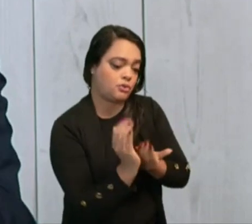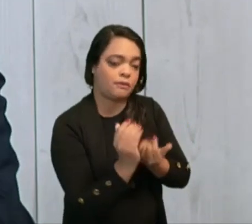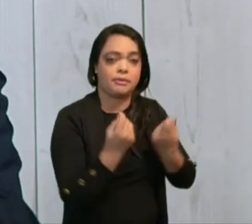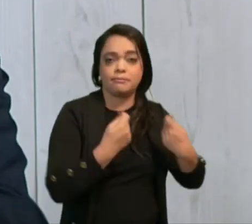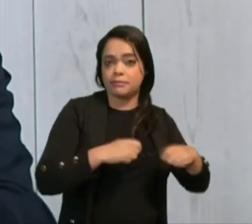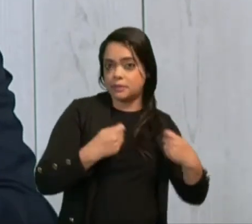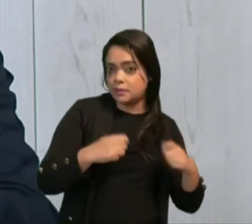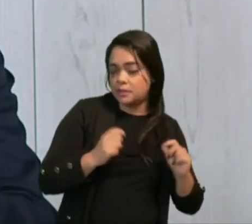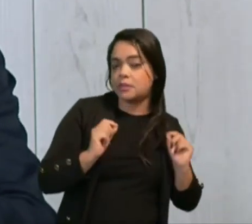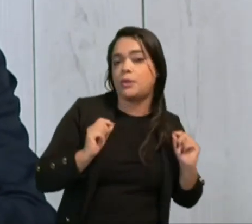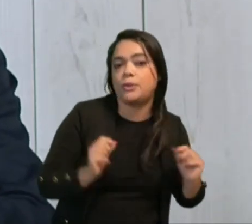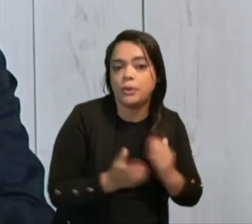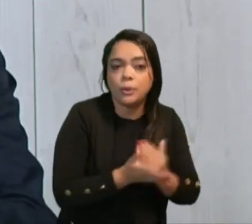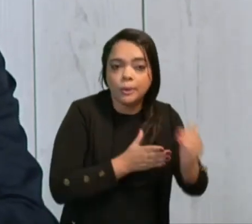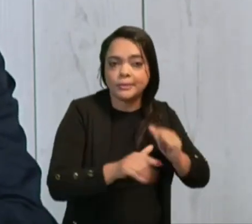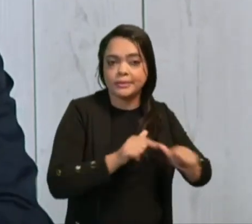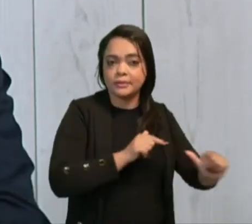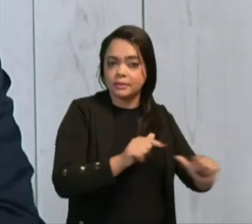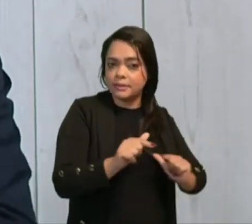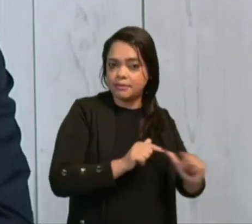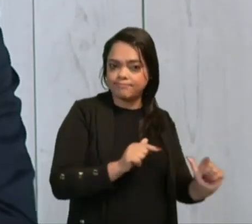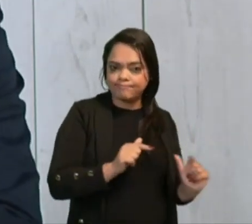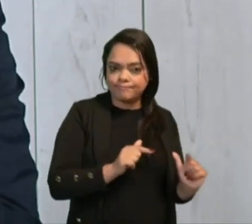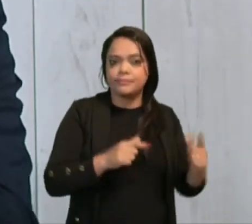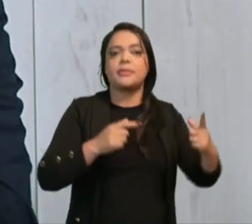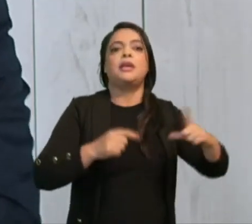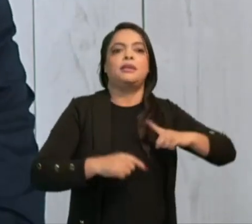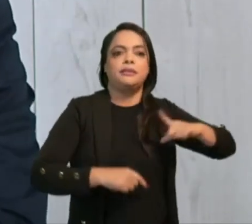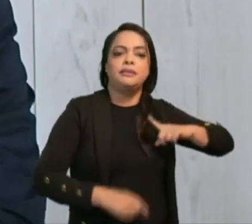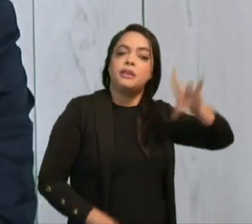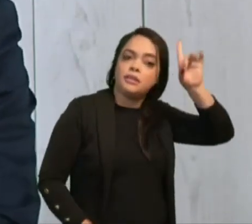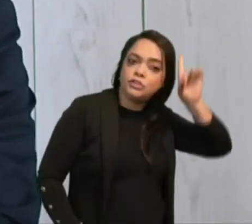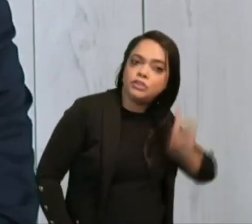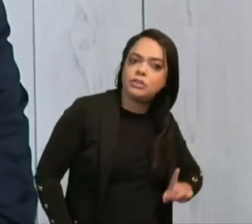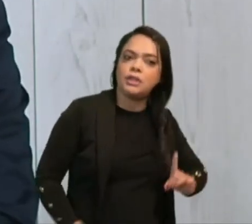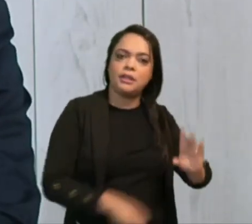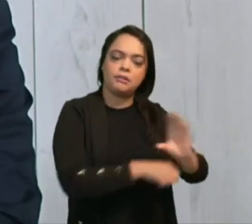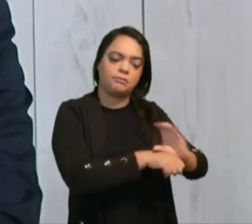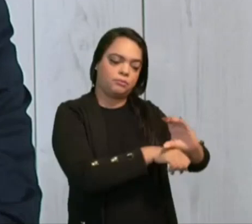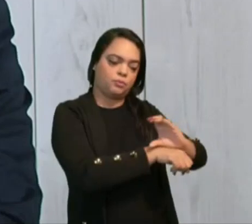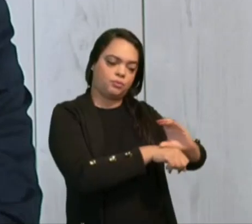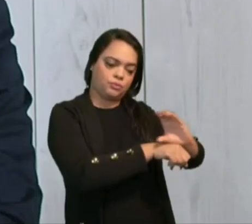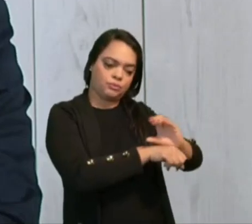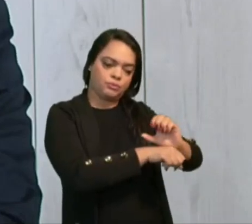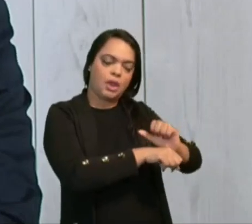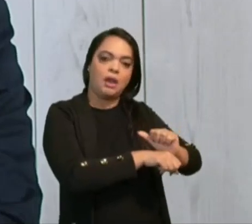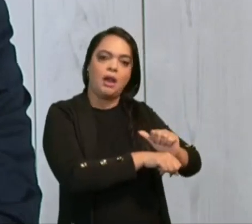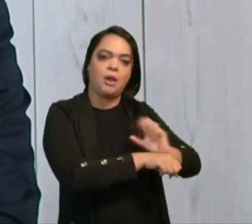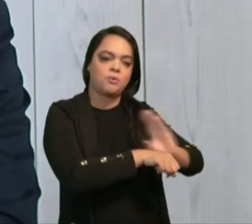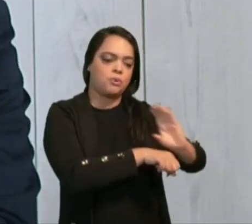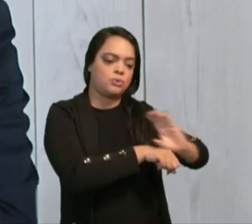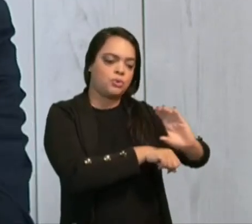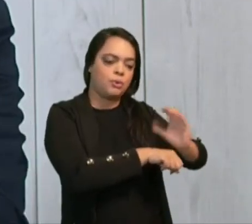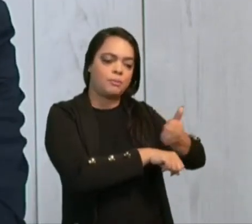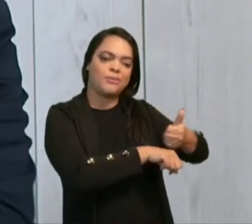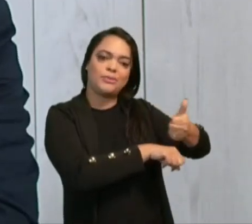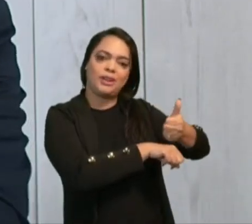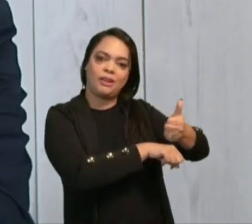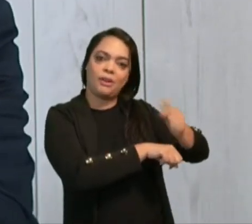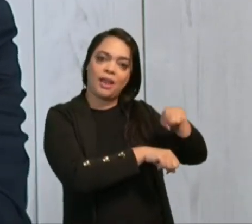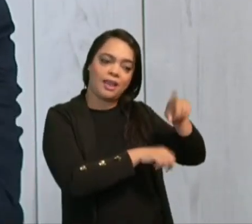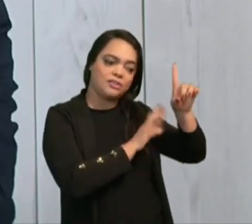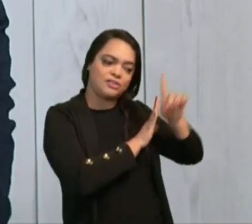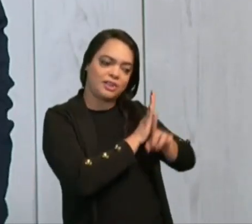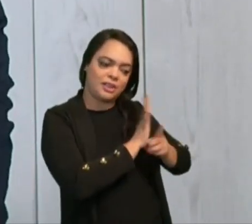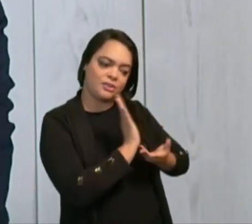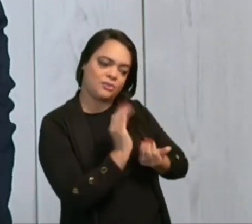necessita ingressar no mercado de trabalho e que tem o direito constitucional à profissionalização. É direito do jovem